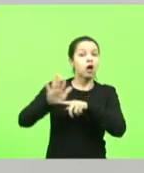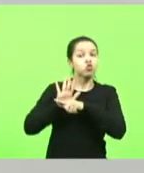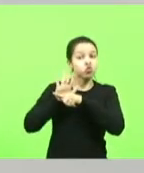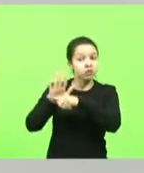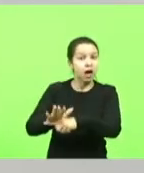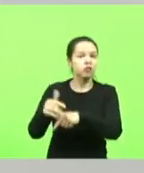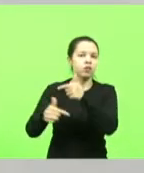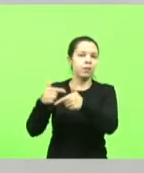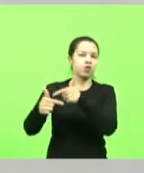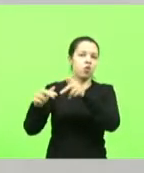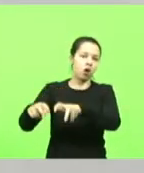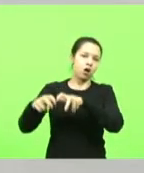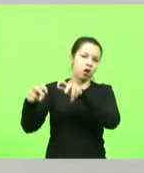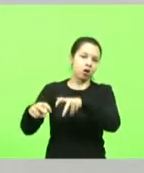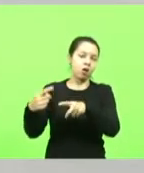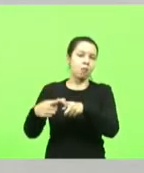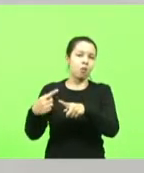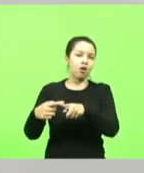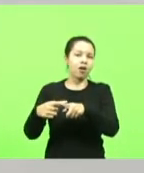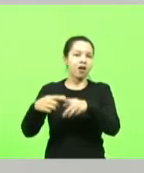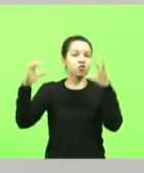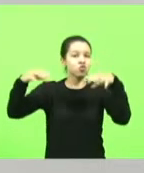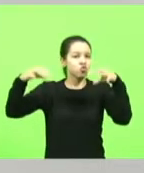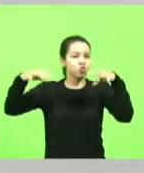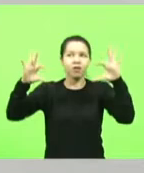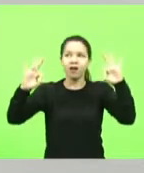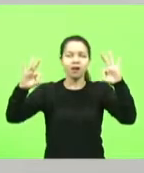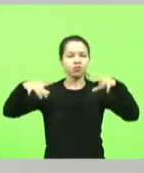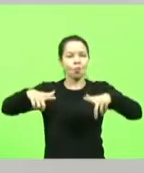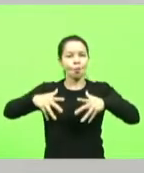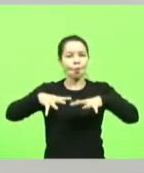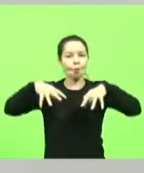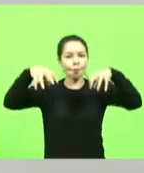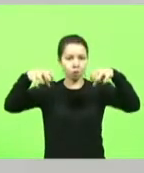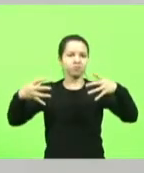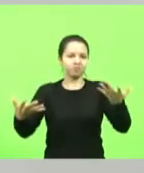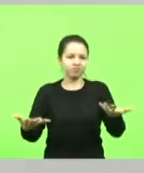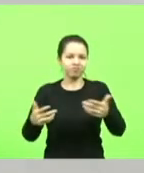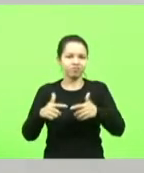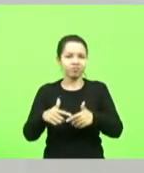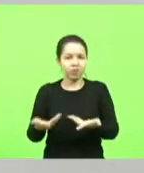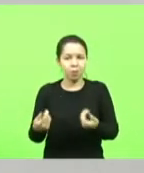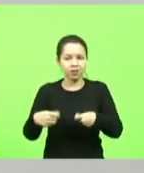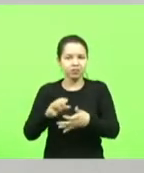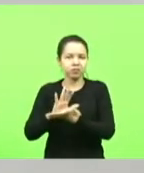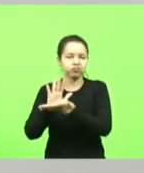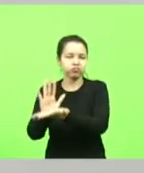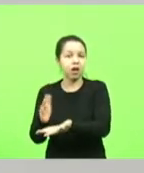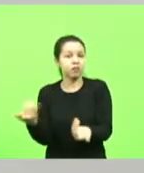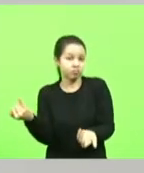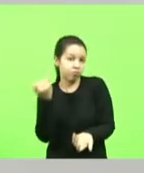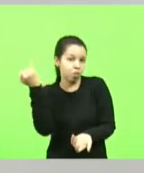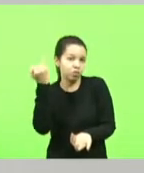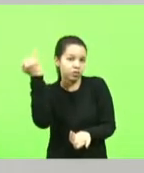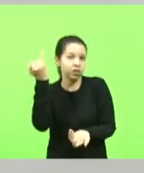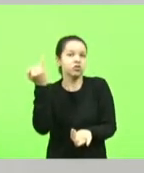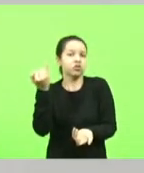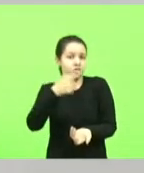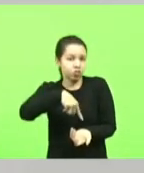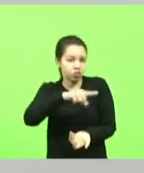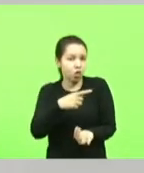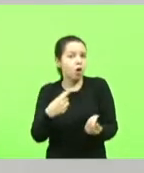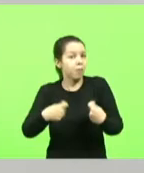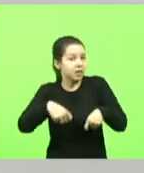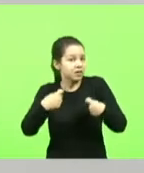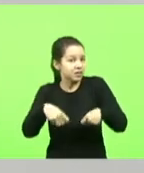atingidos pela estiagem então mais um recurso importante então nós temos que